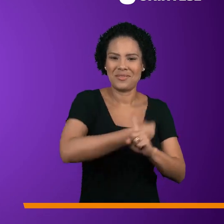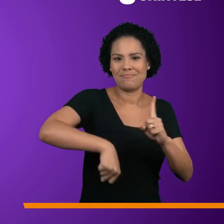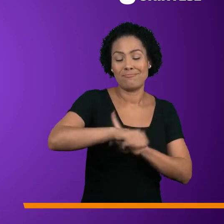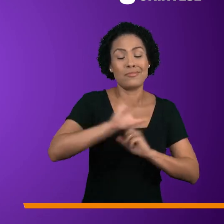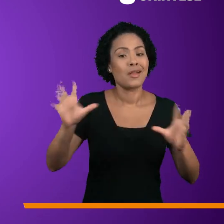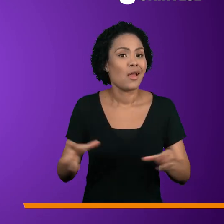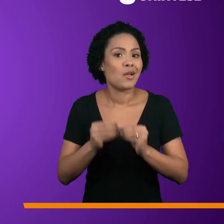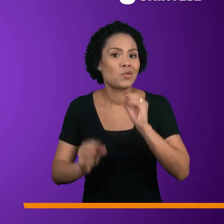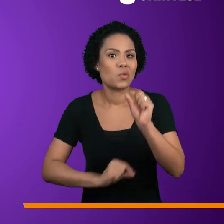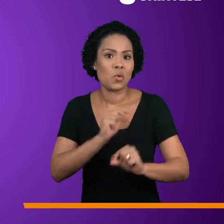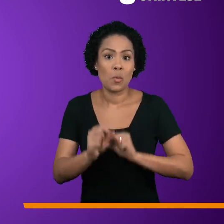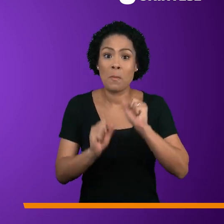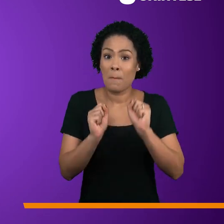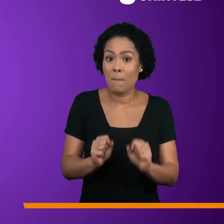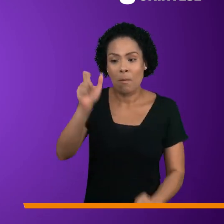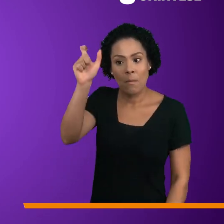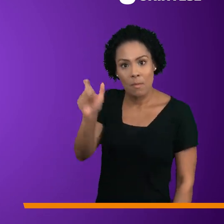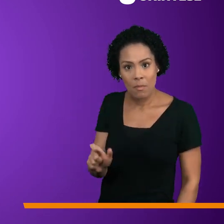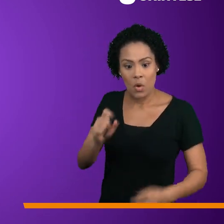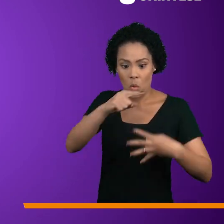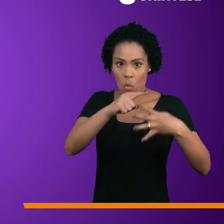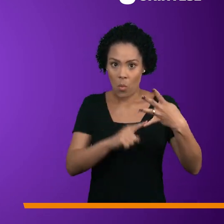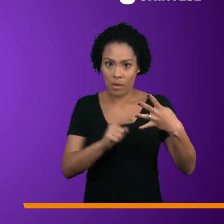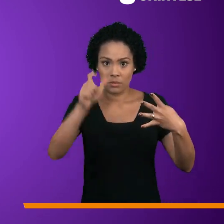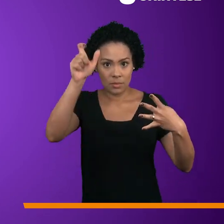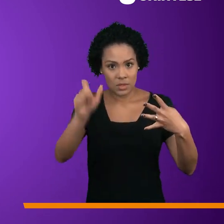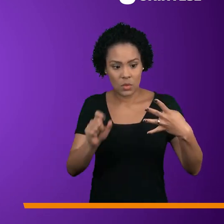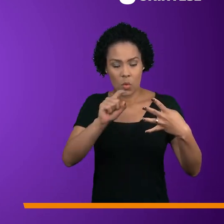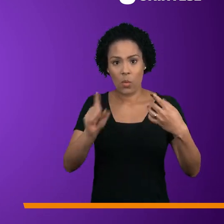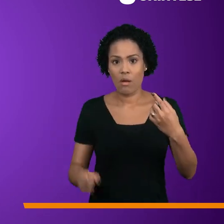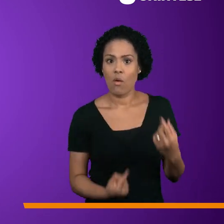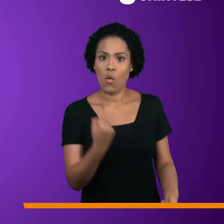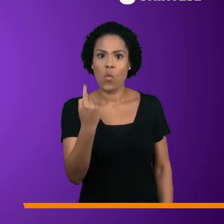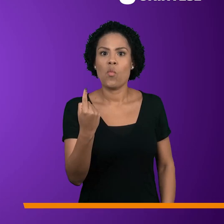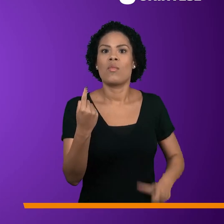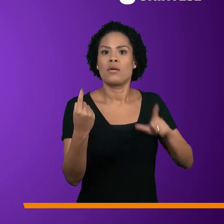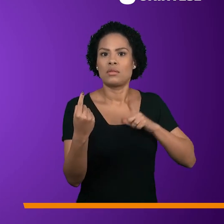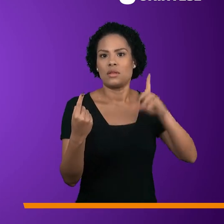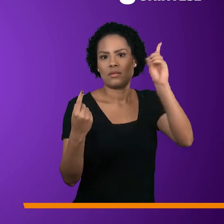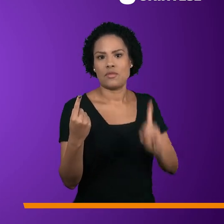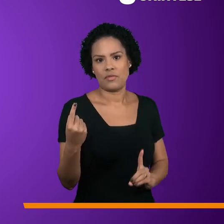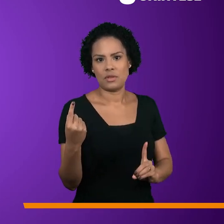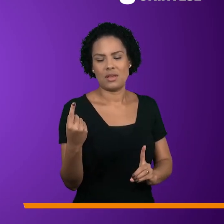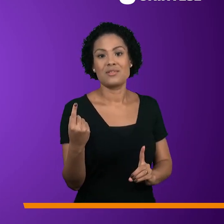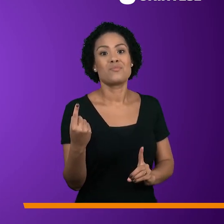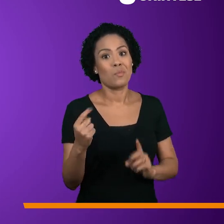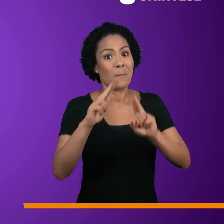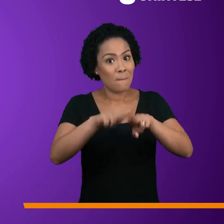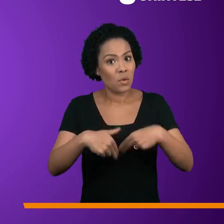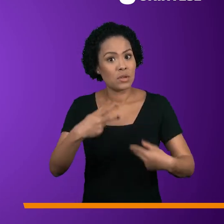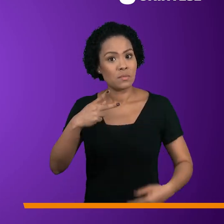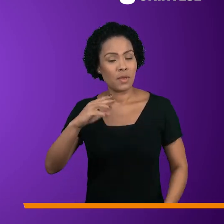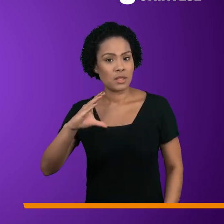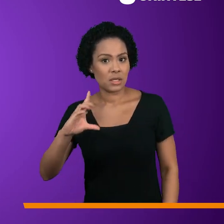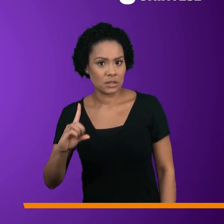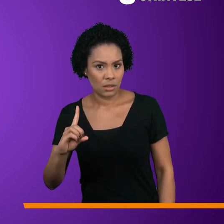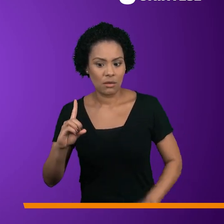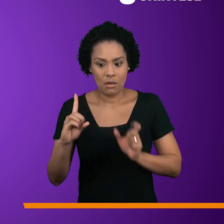nossa sociedade. Em resumo, é possível dizer que uma a cada quatro pessoas no Brasil tem alguma deficiência. Portanto, o